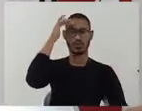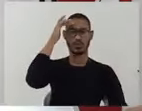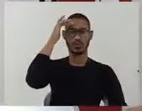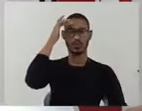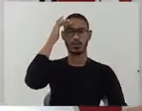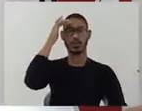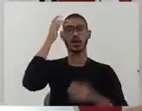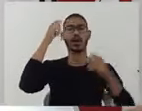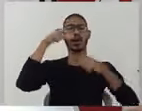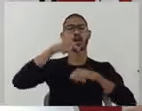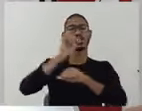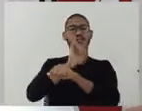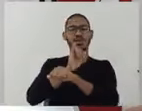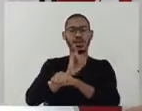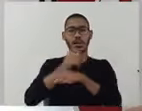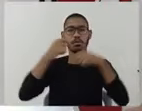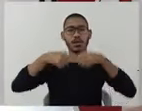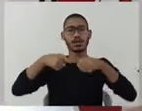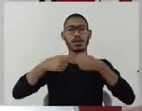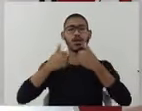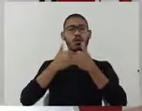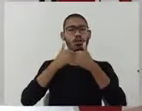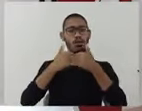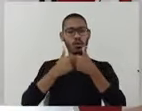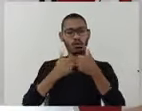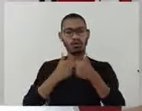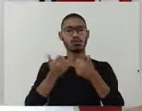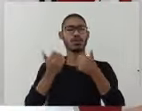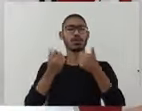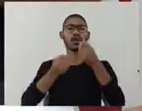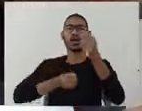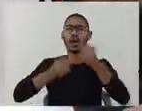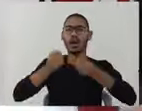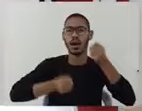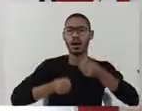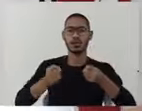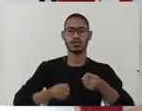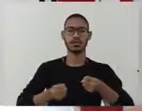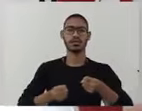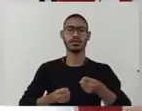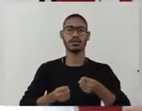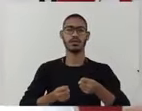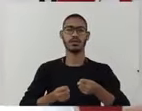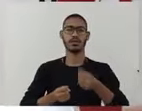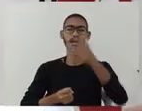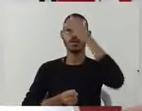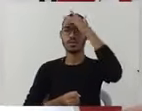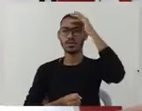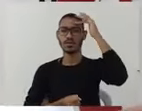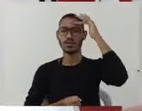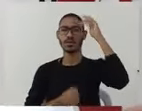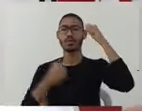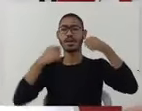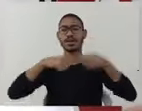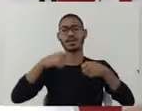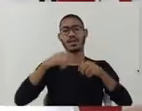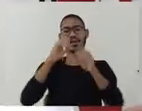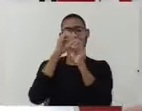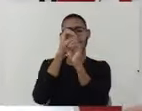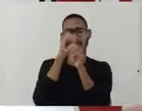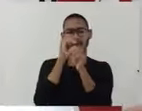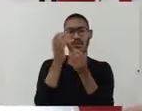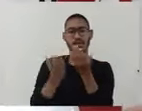de qualquer veículo que transportasse as pessoas necessitadas de hemodiálise.